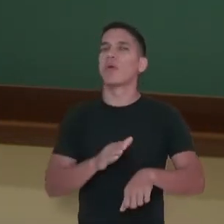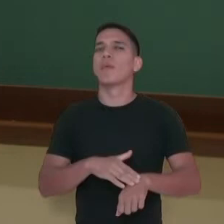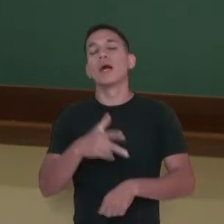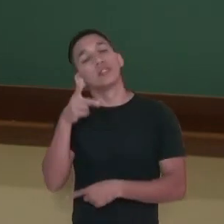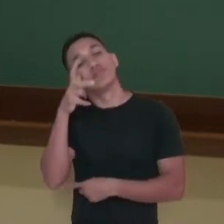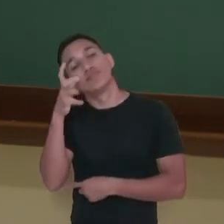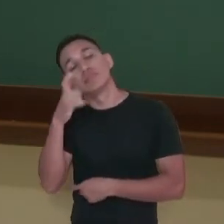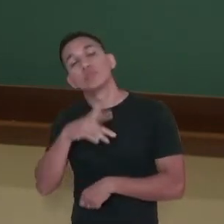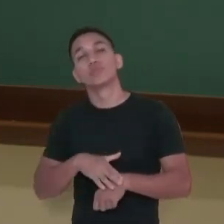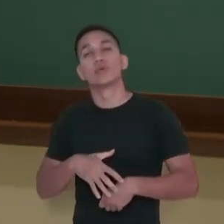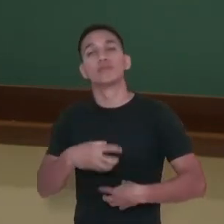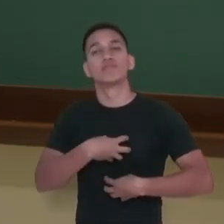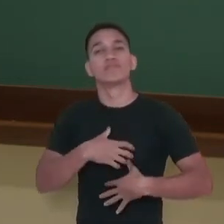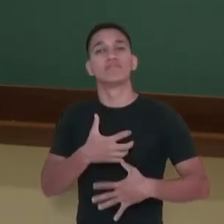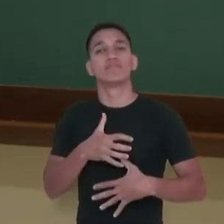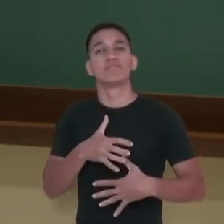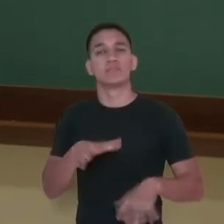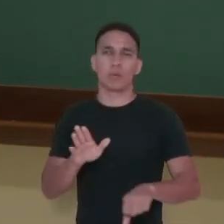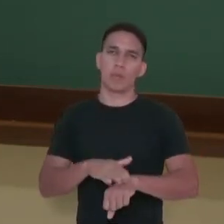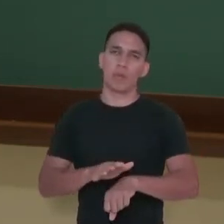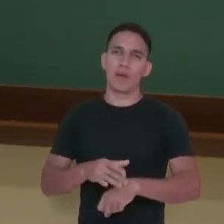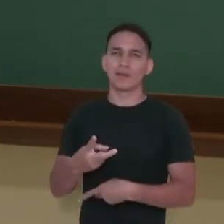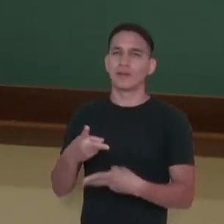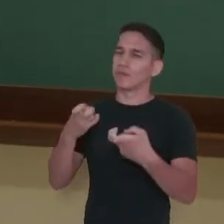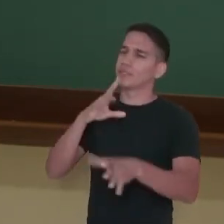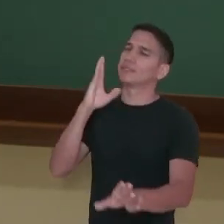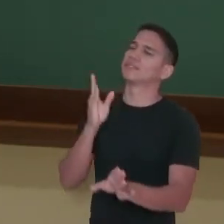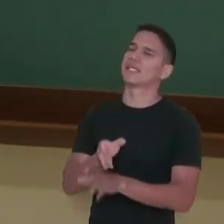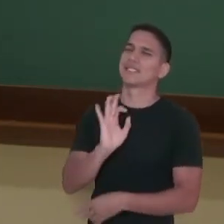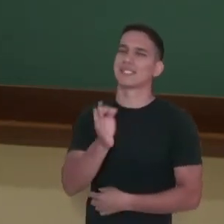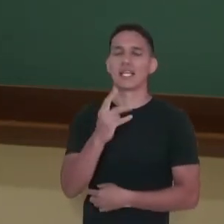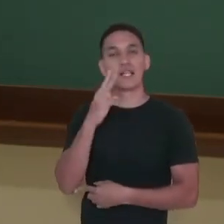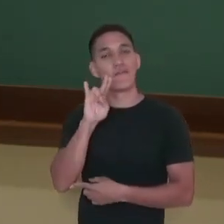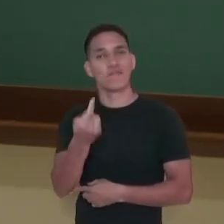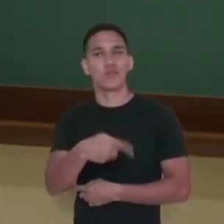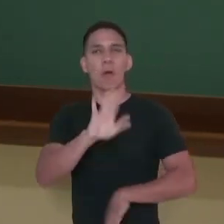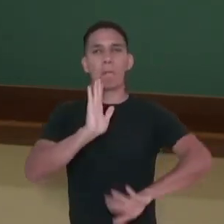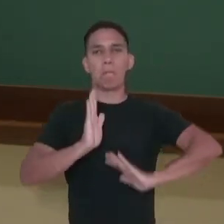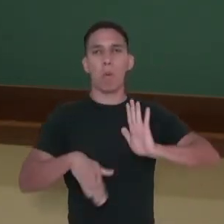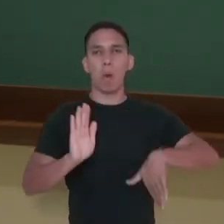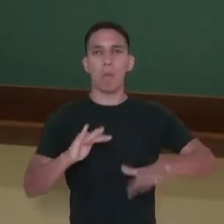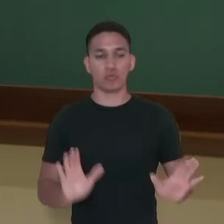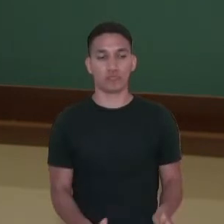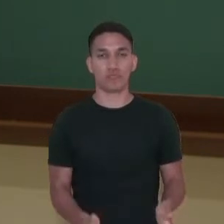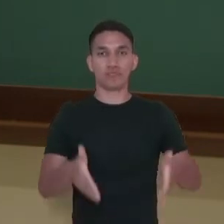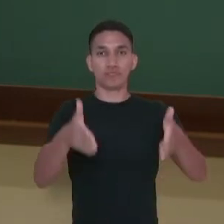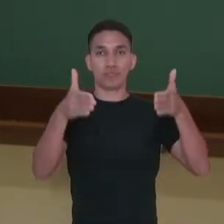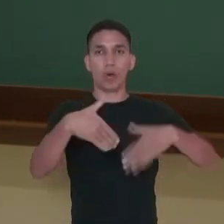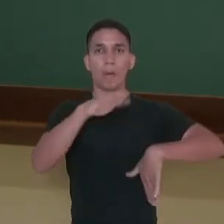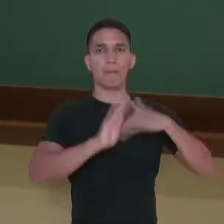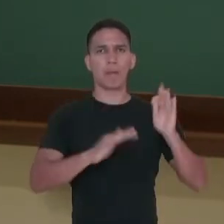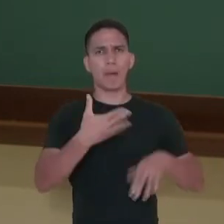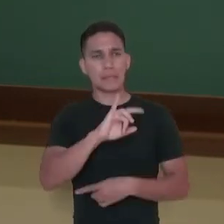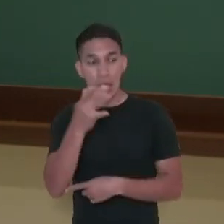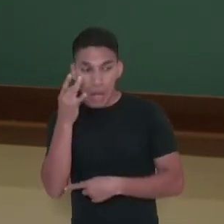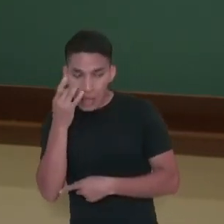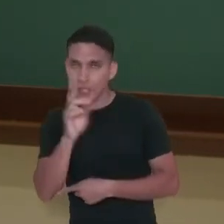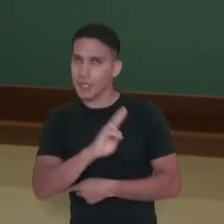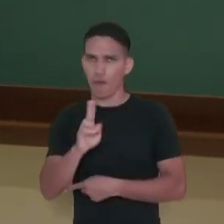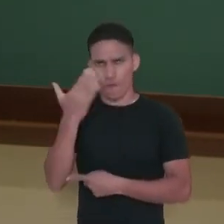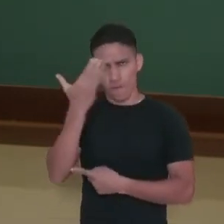música. E aqui, com certeza, você já deve ter visto o atabaque, talvez numa, se não pessoalmente, talvez tenha